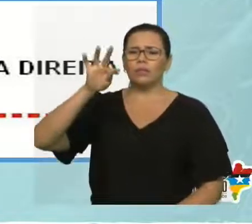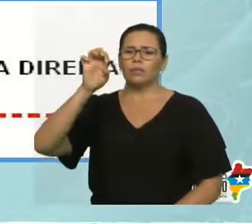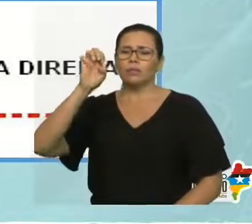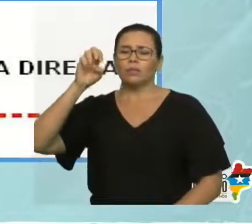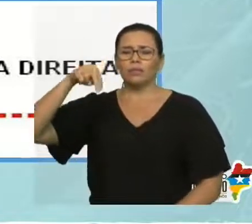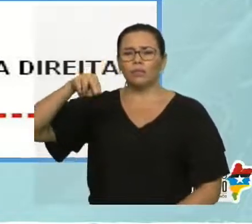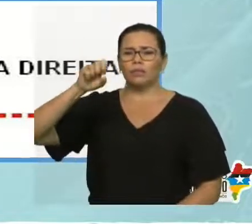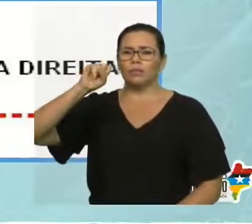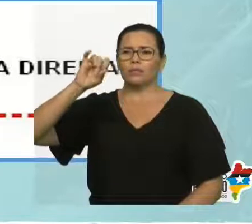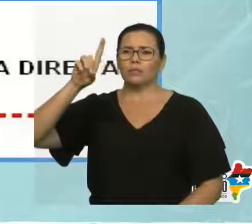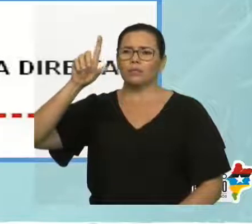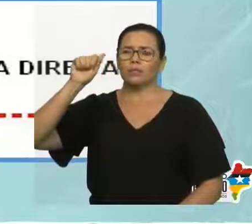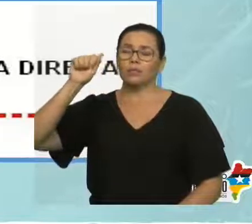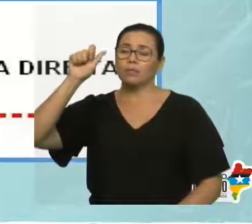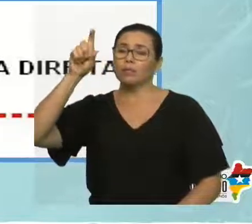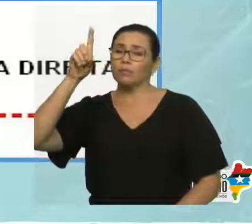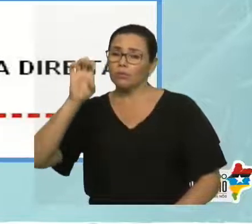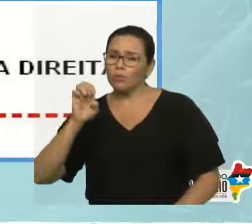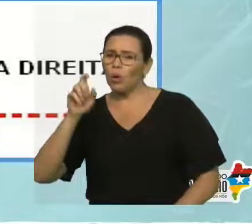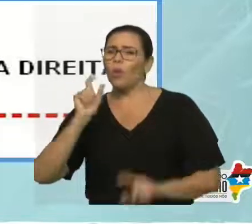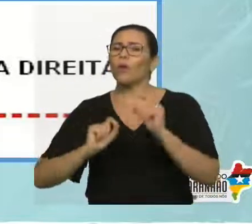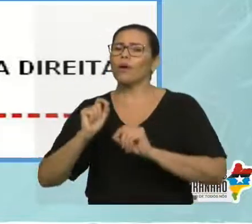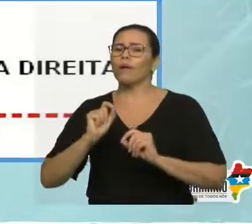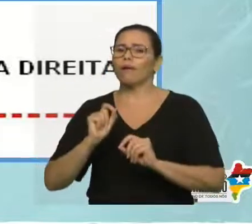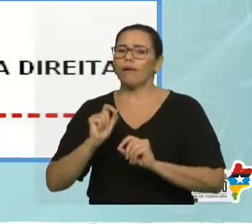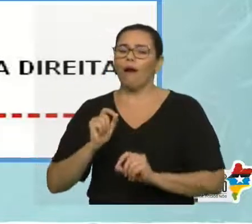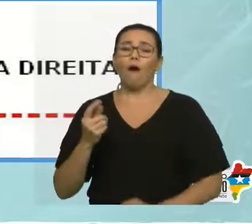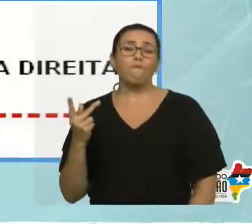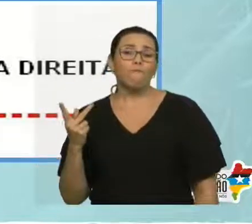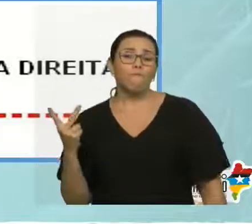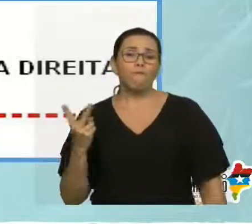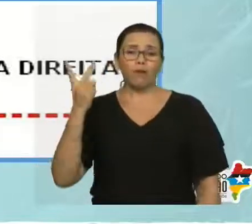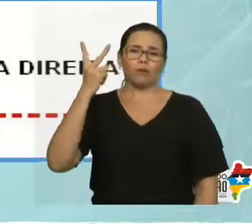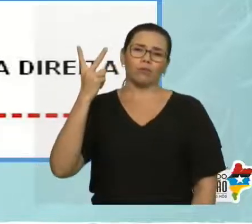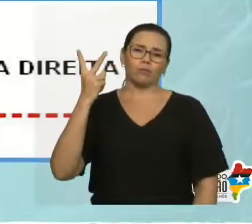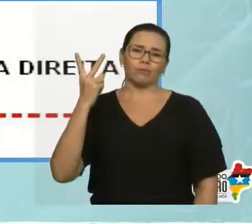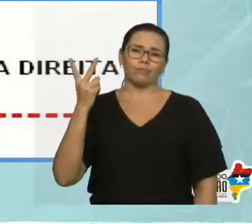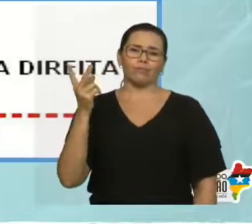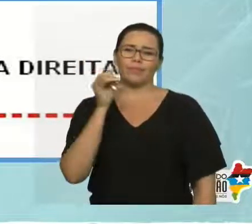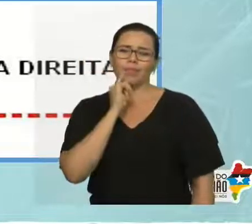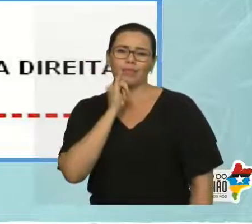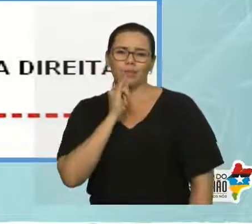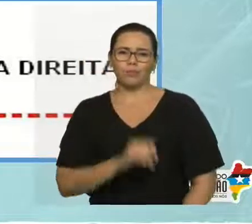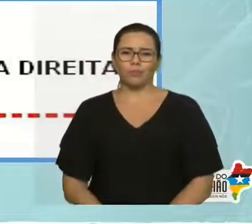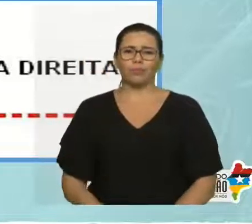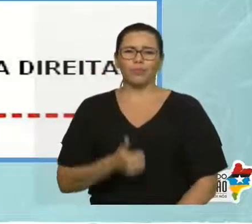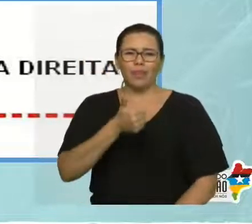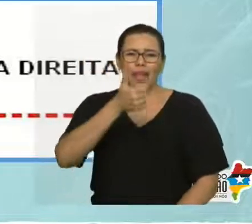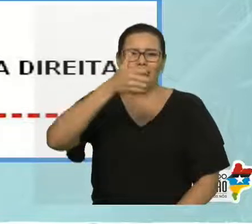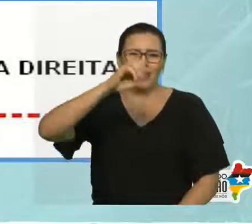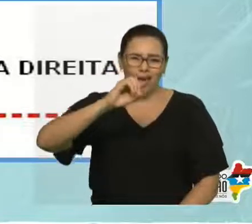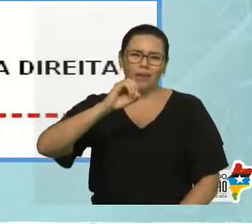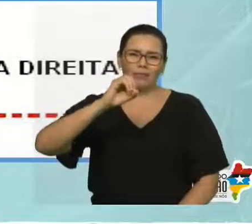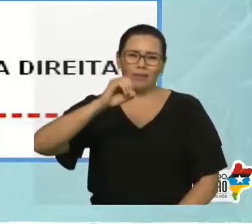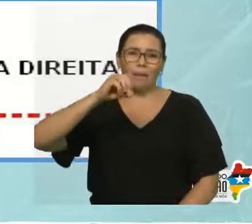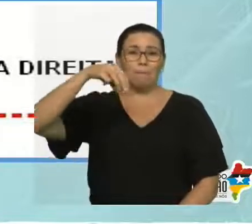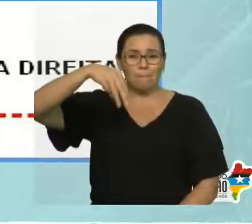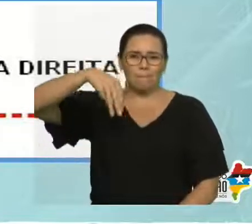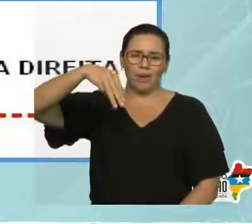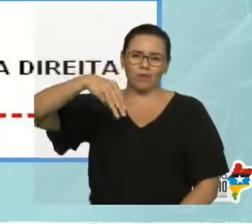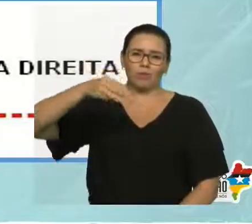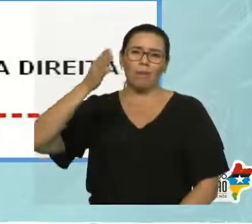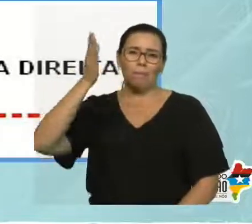tiver unidade. Beleza? Então, tipo, velocidade de 10 metros por segundo. O que é a intensidade? 10